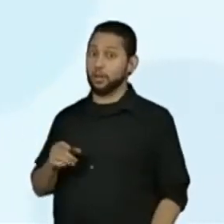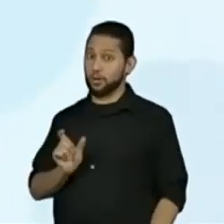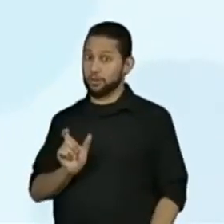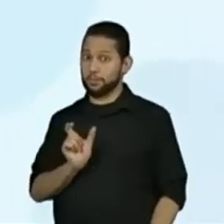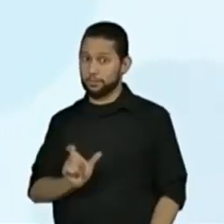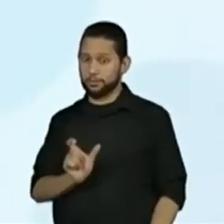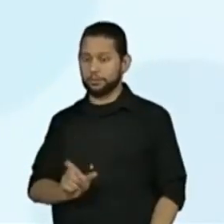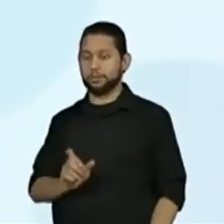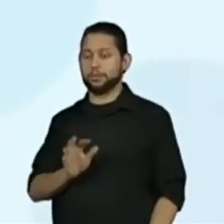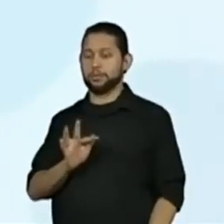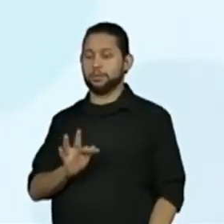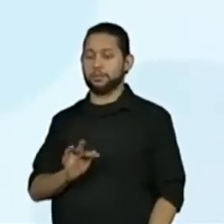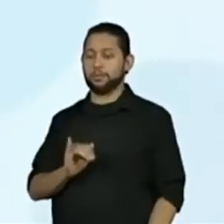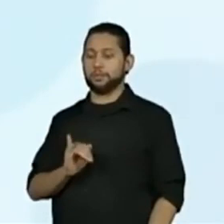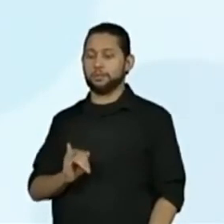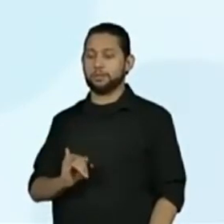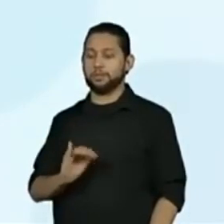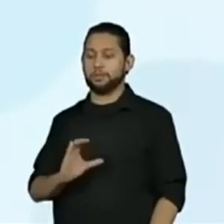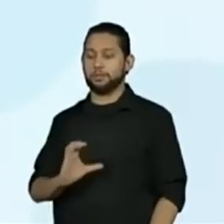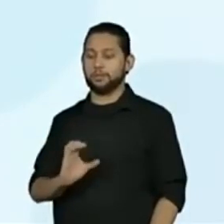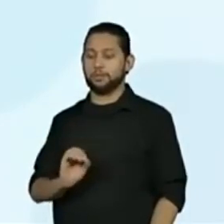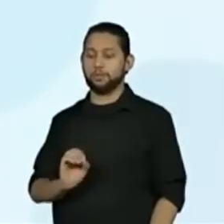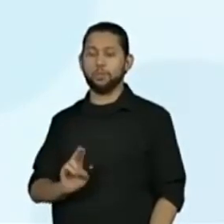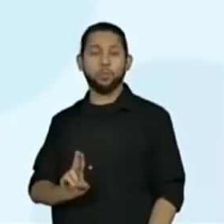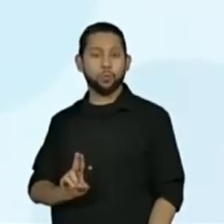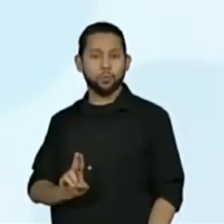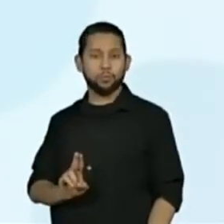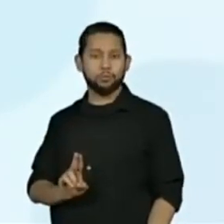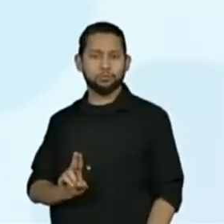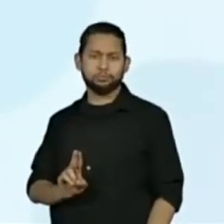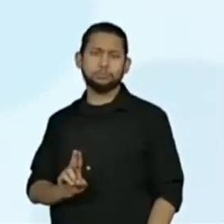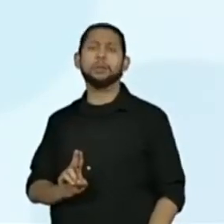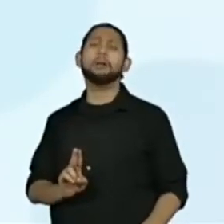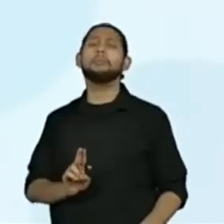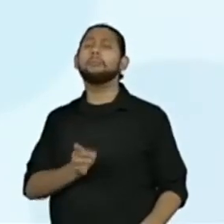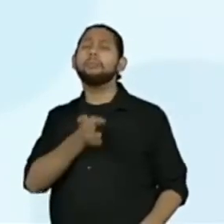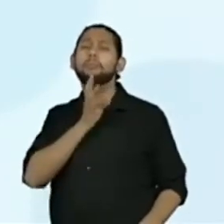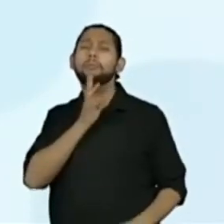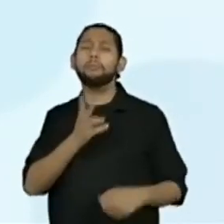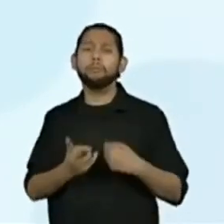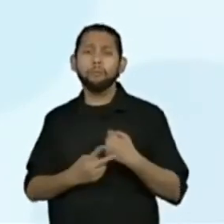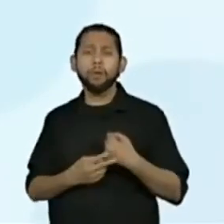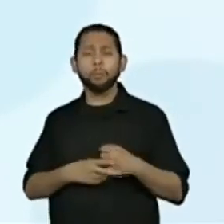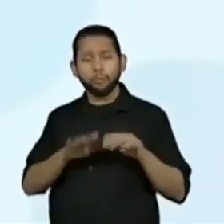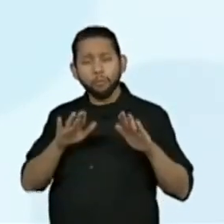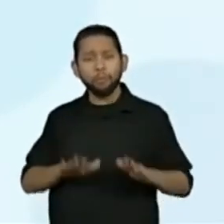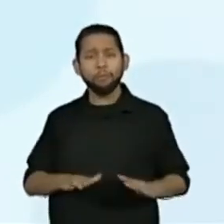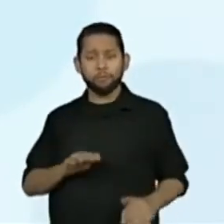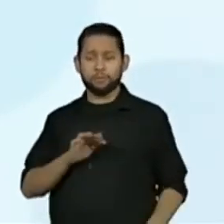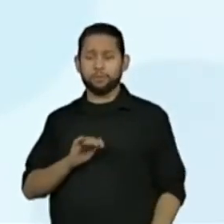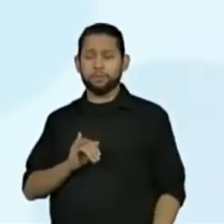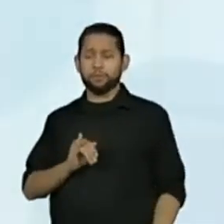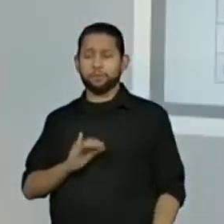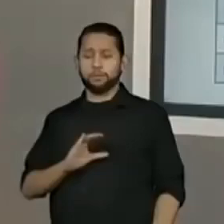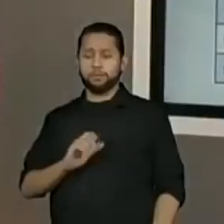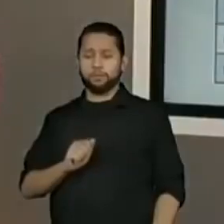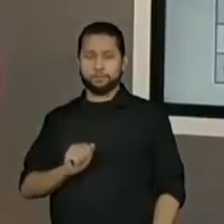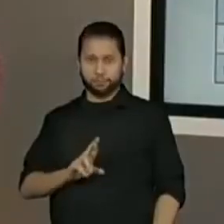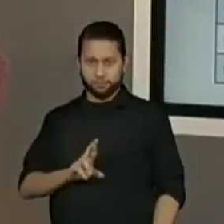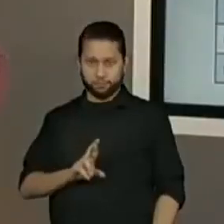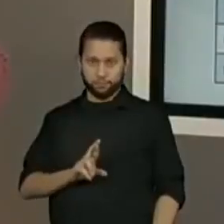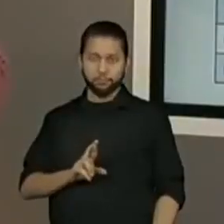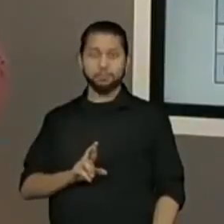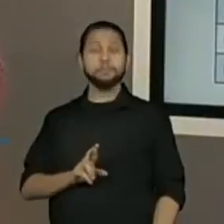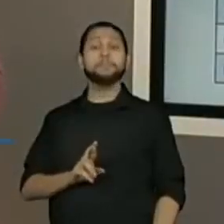ficou, que é, que vem do verbo ficar. Então, o verbo